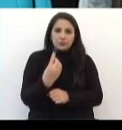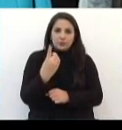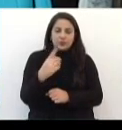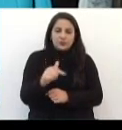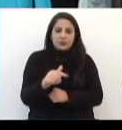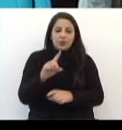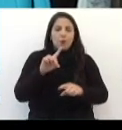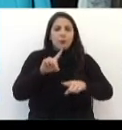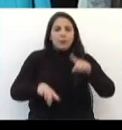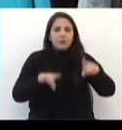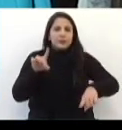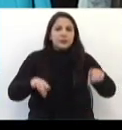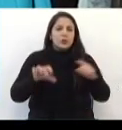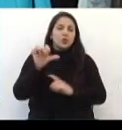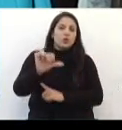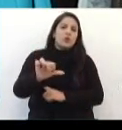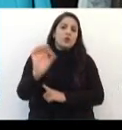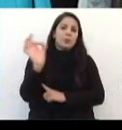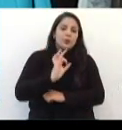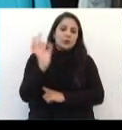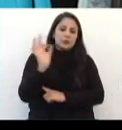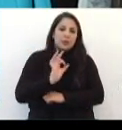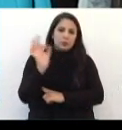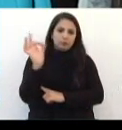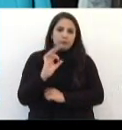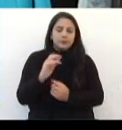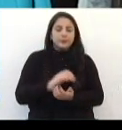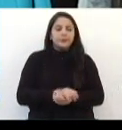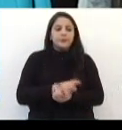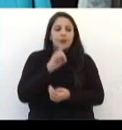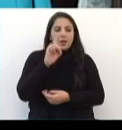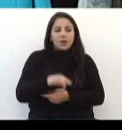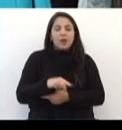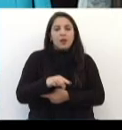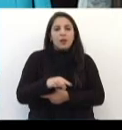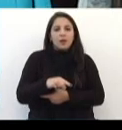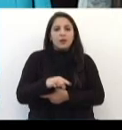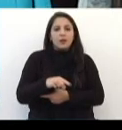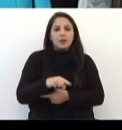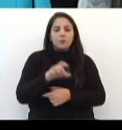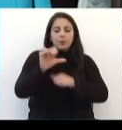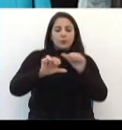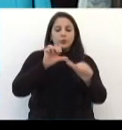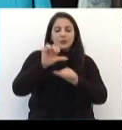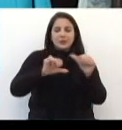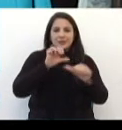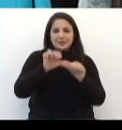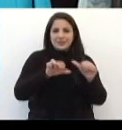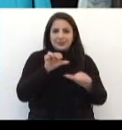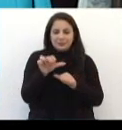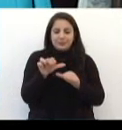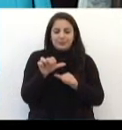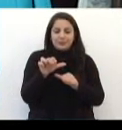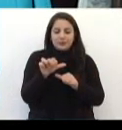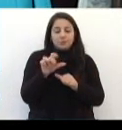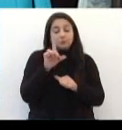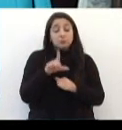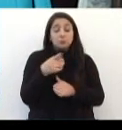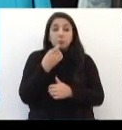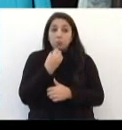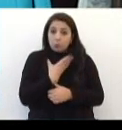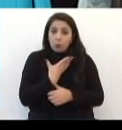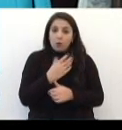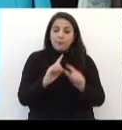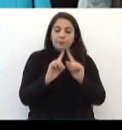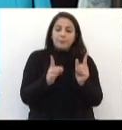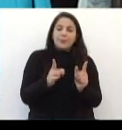uma variação de 9% em relação a 2016, que é uma variação otimista,